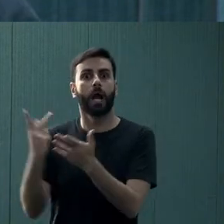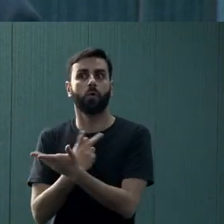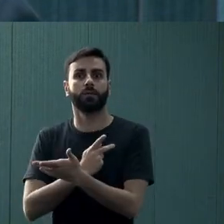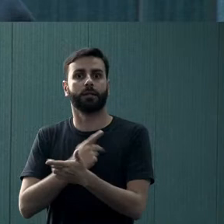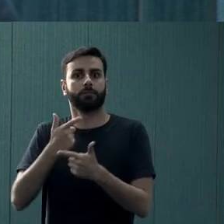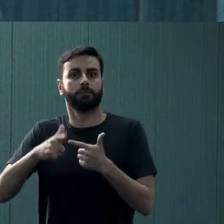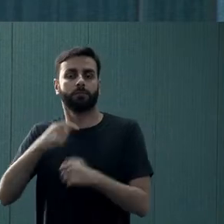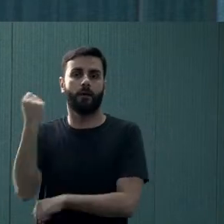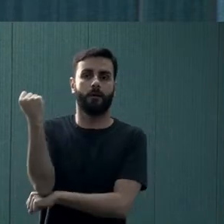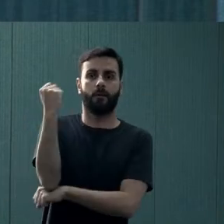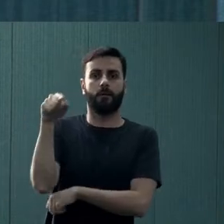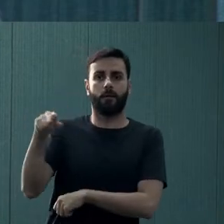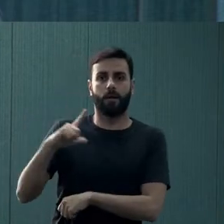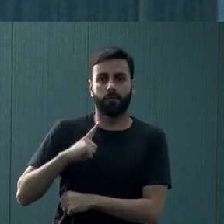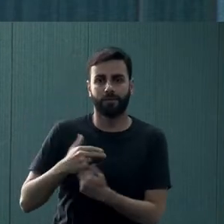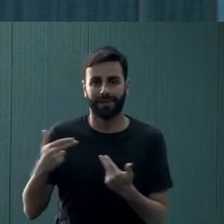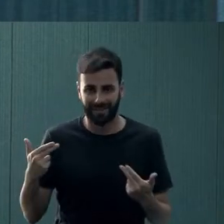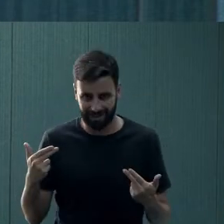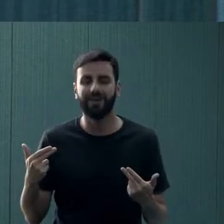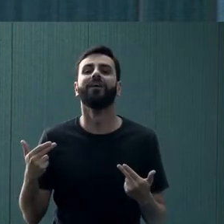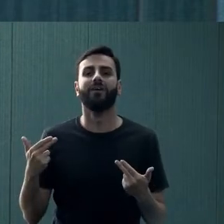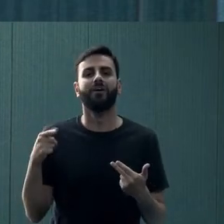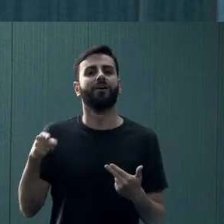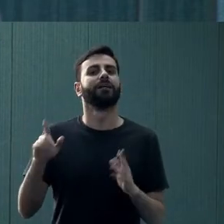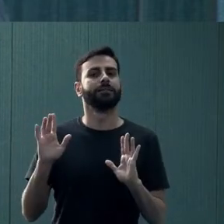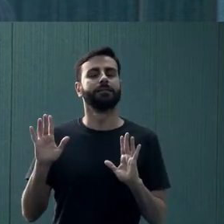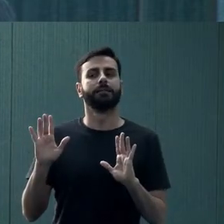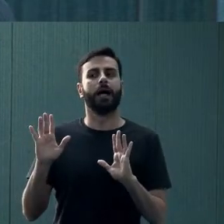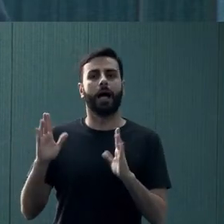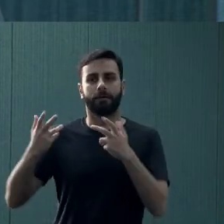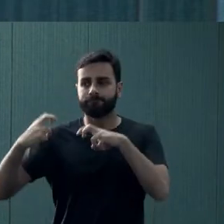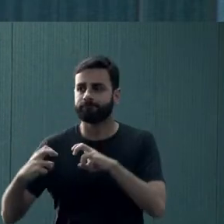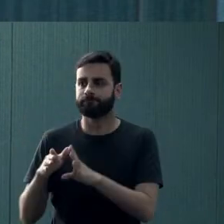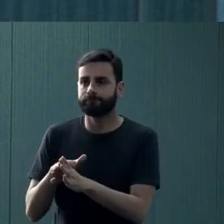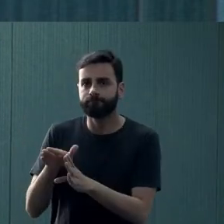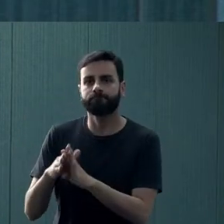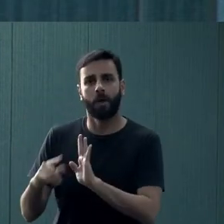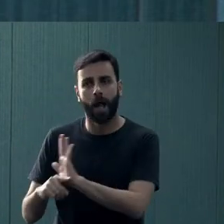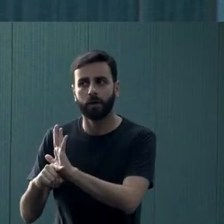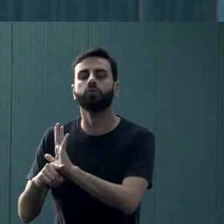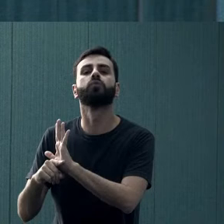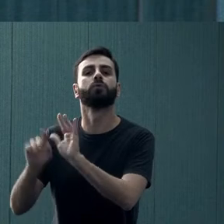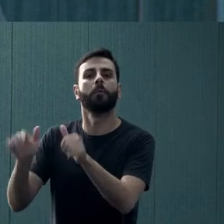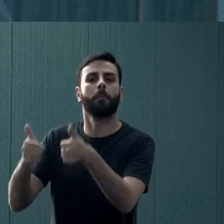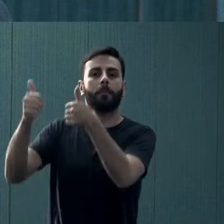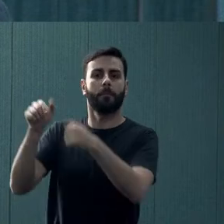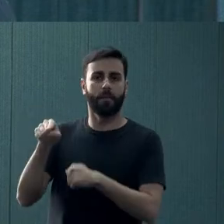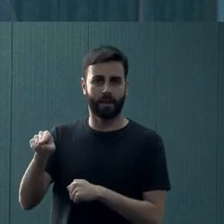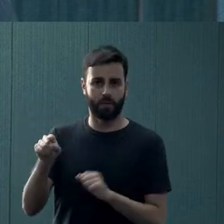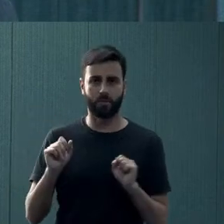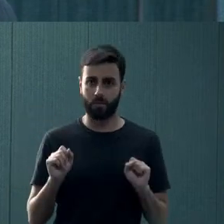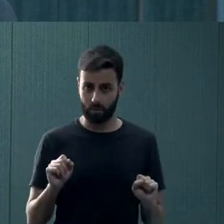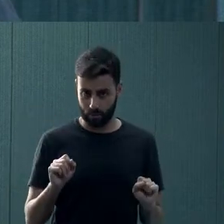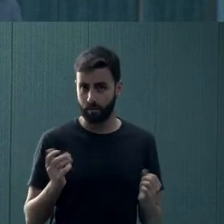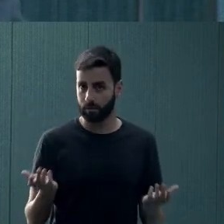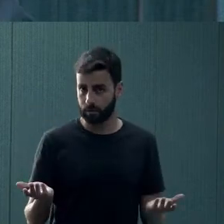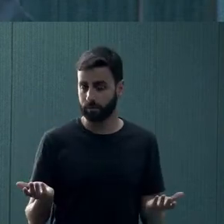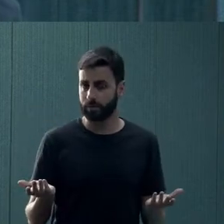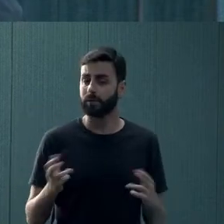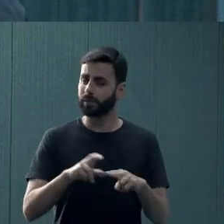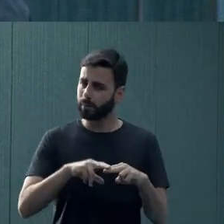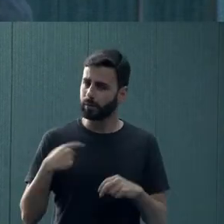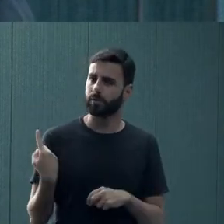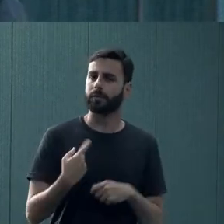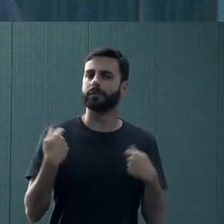crise, por alguma situação aguda naquele momento, para a gente ajudar a pessoa a sair daquele momento. Então, a gente